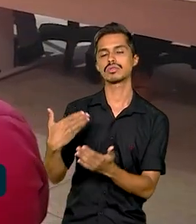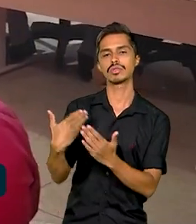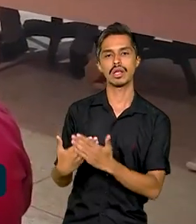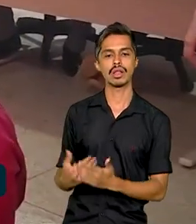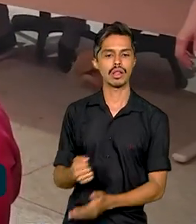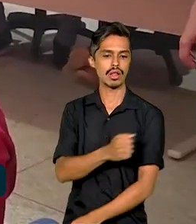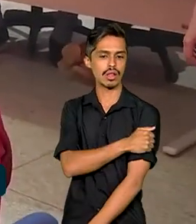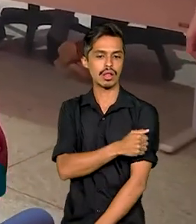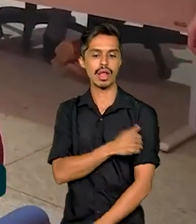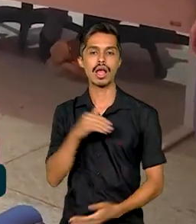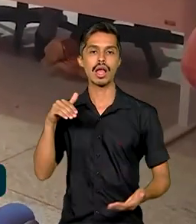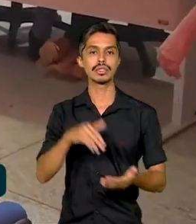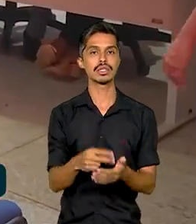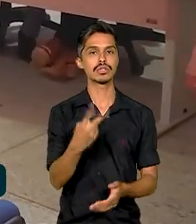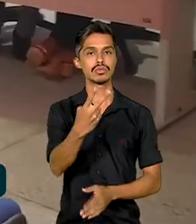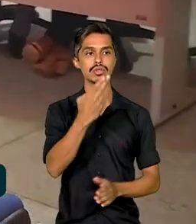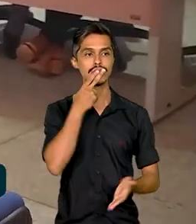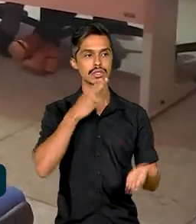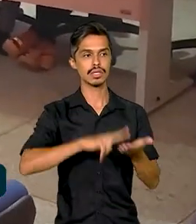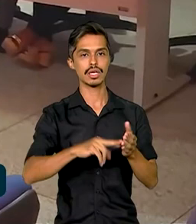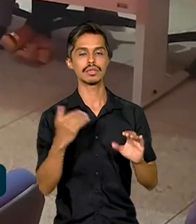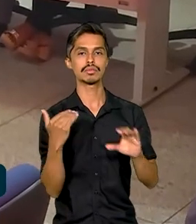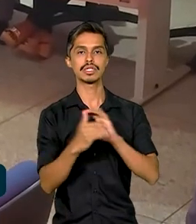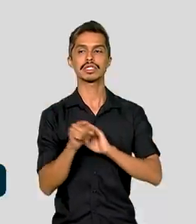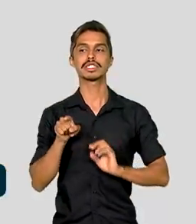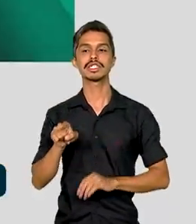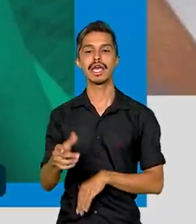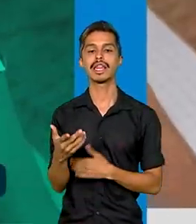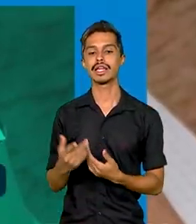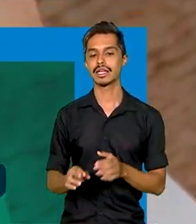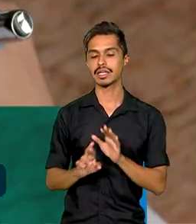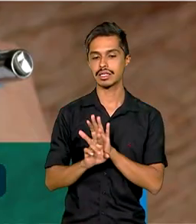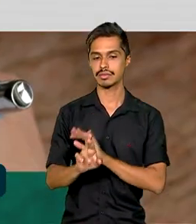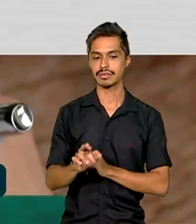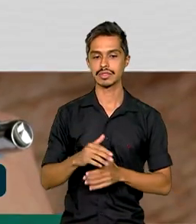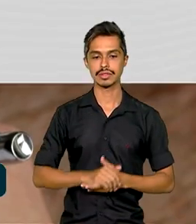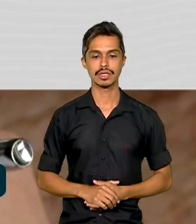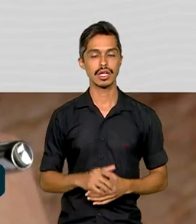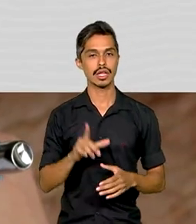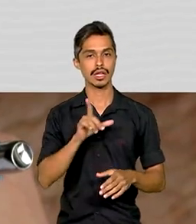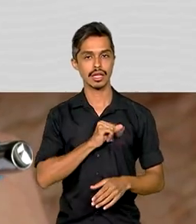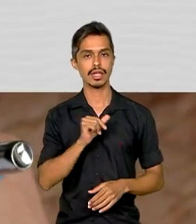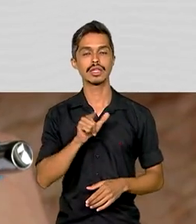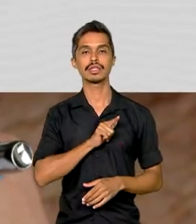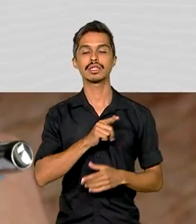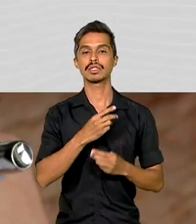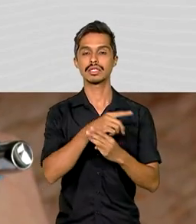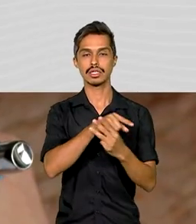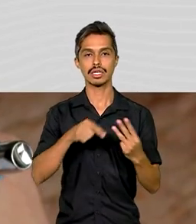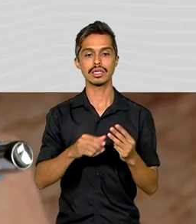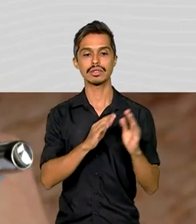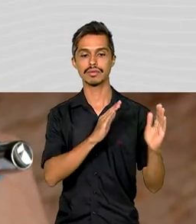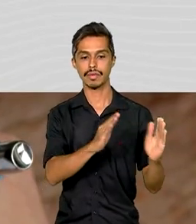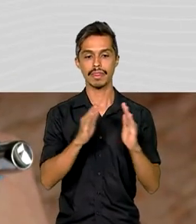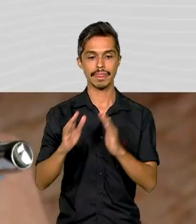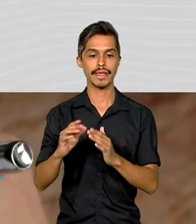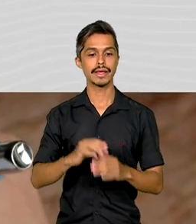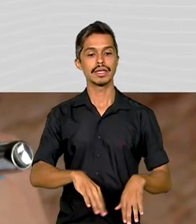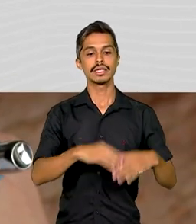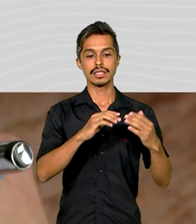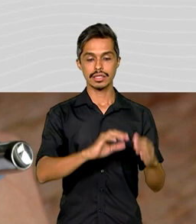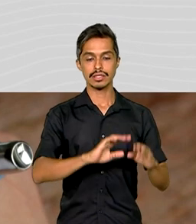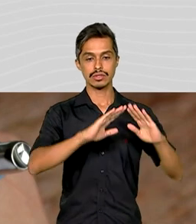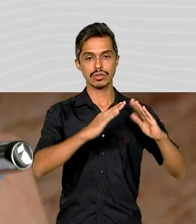até duas cartas para representá-las. São três fases, escolar, estadual e